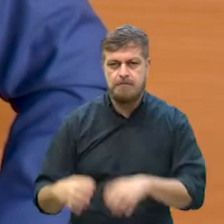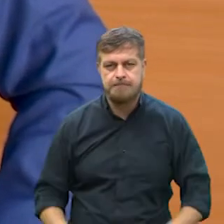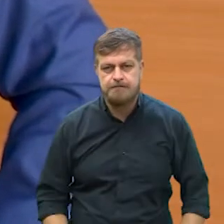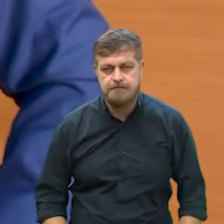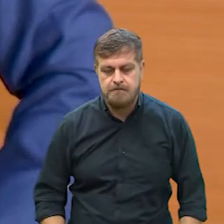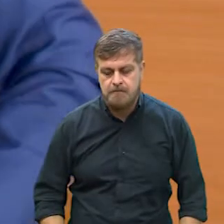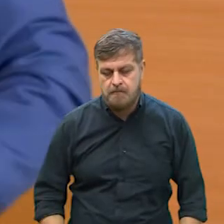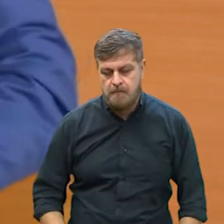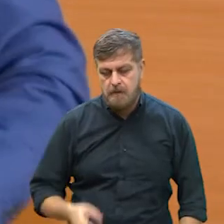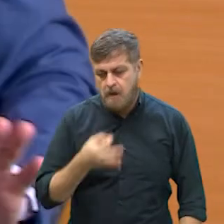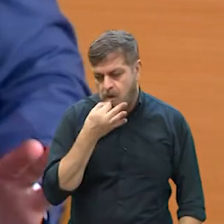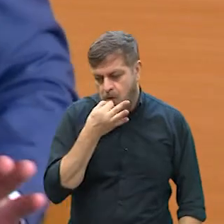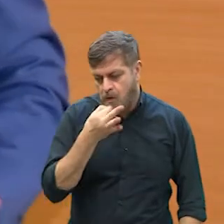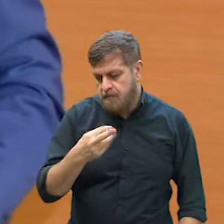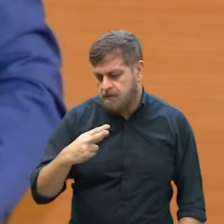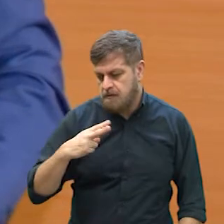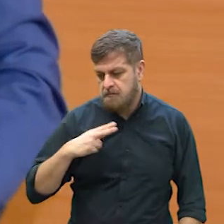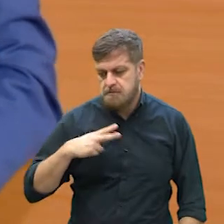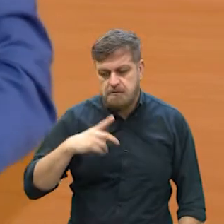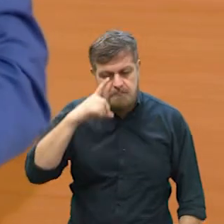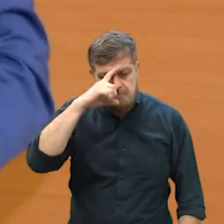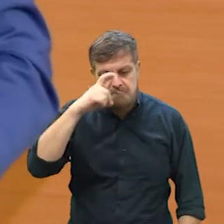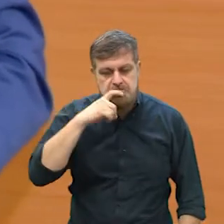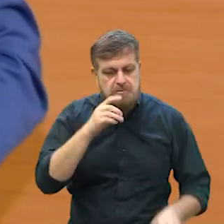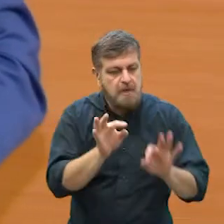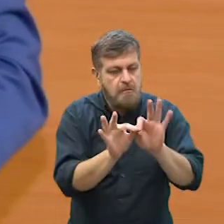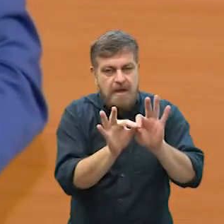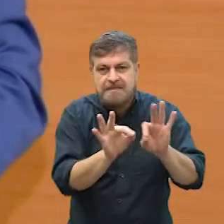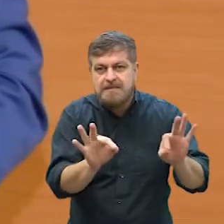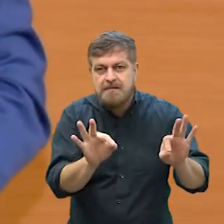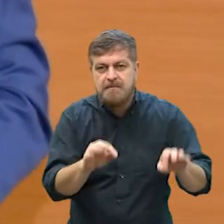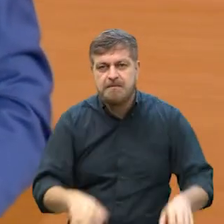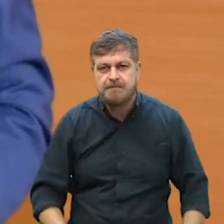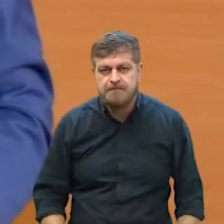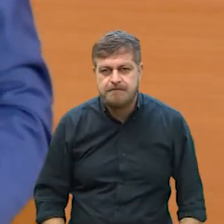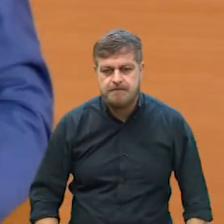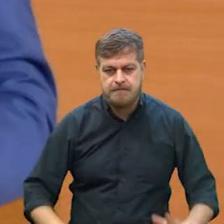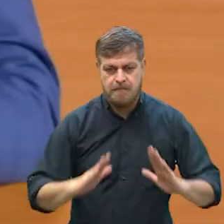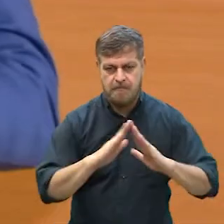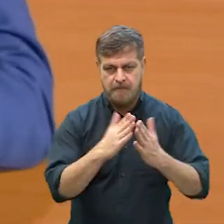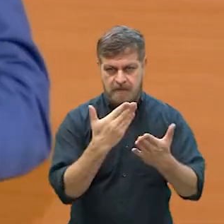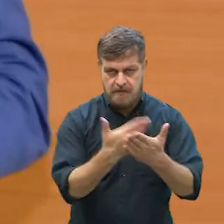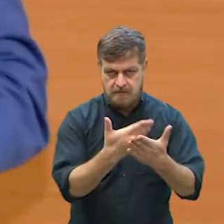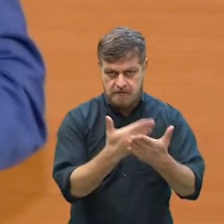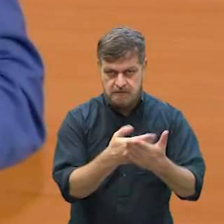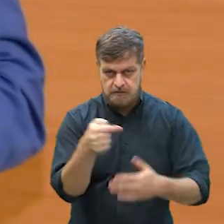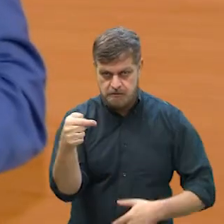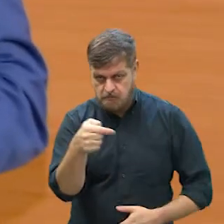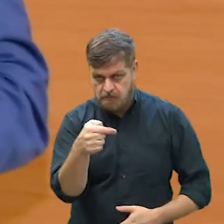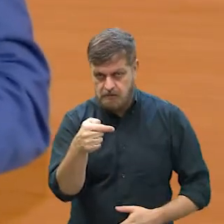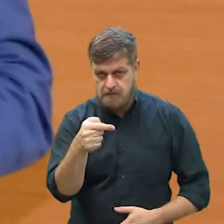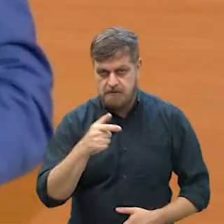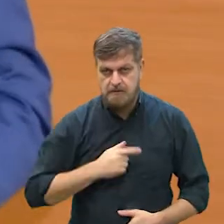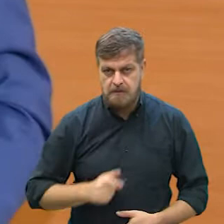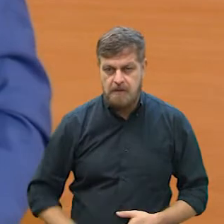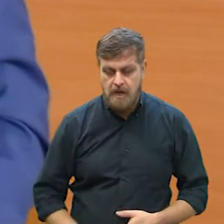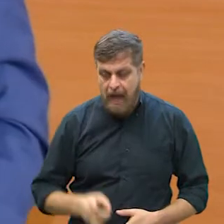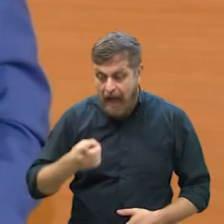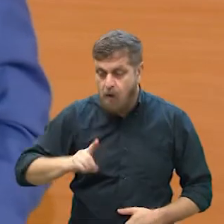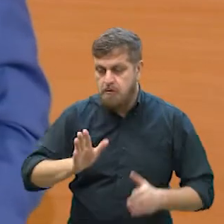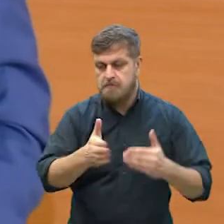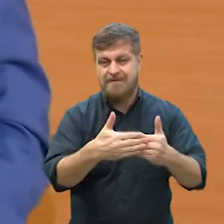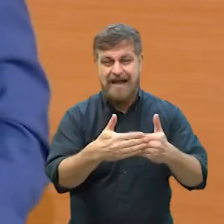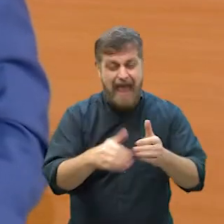para algo que para mim era muito tranquilo, muito simples, né, as escolas deveriam ser a